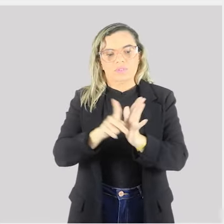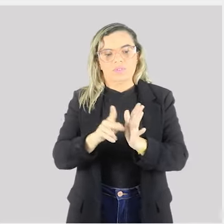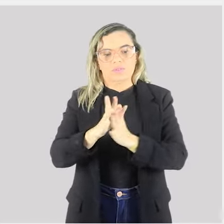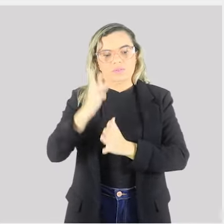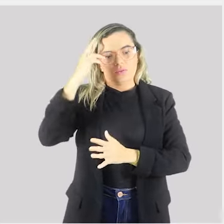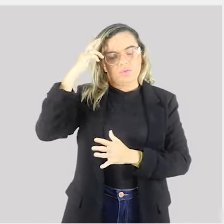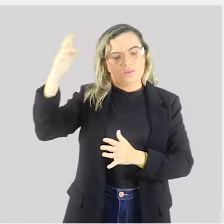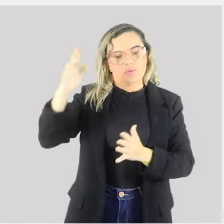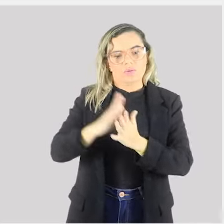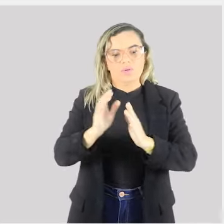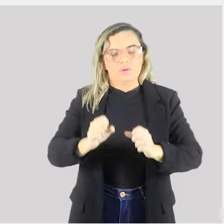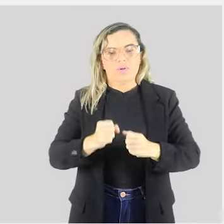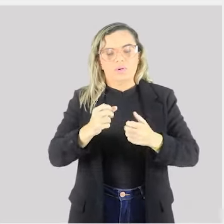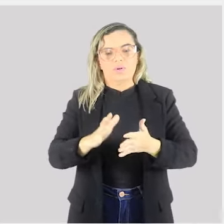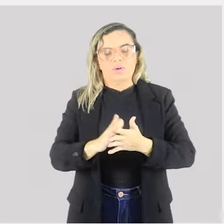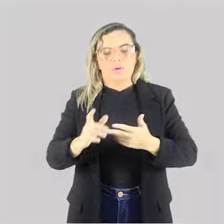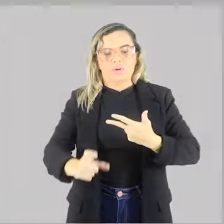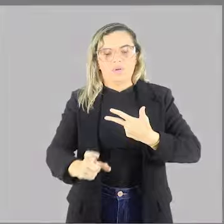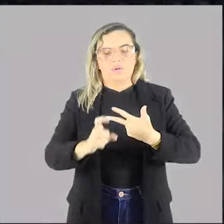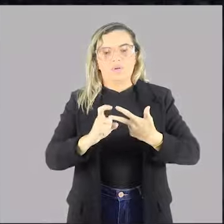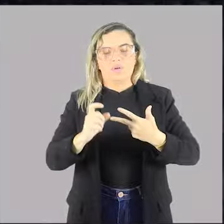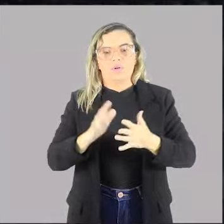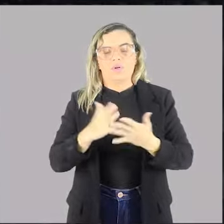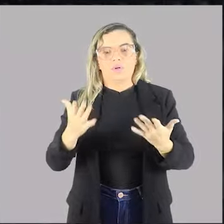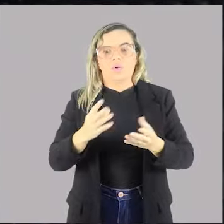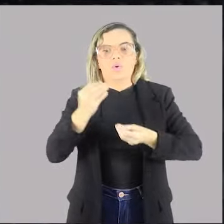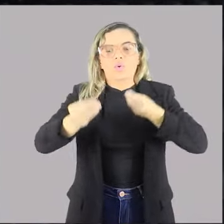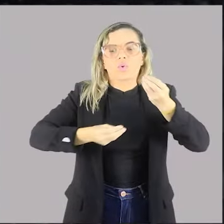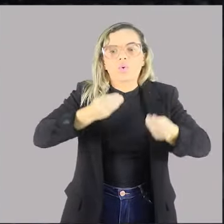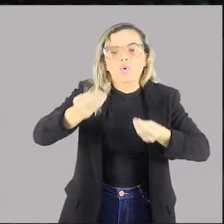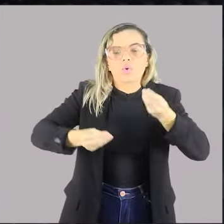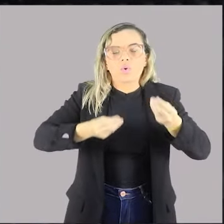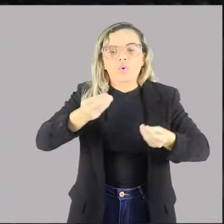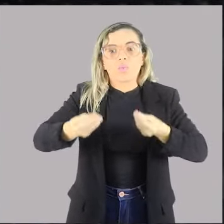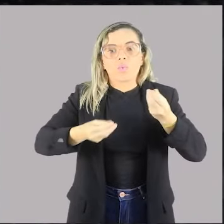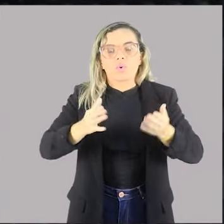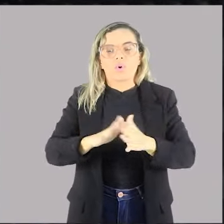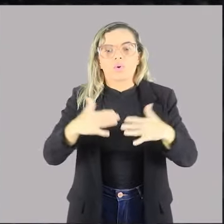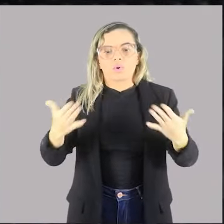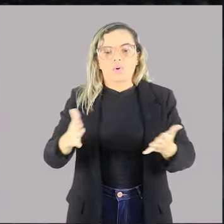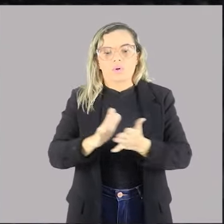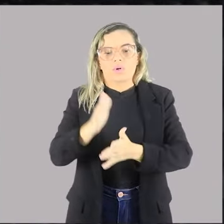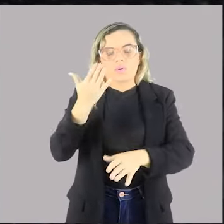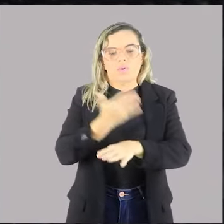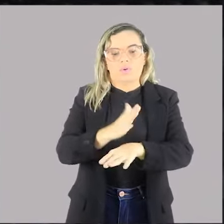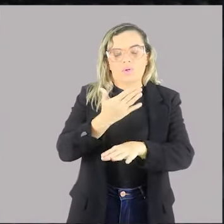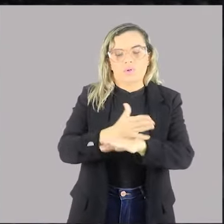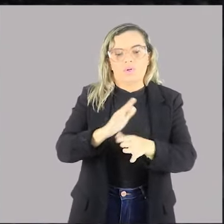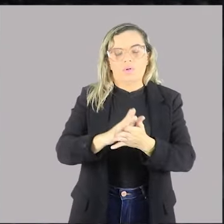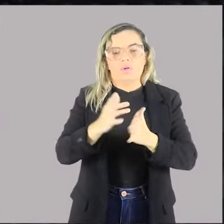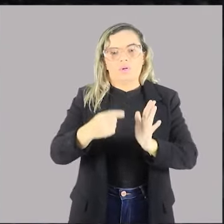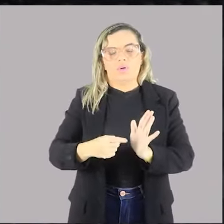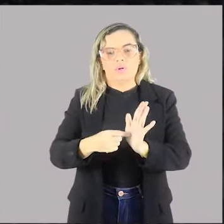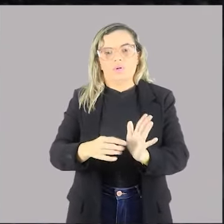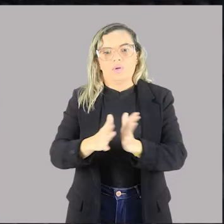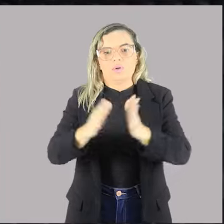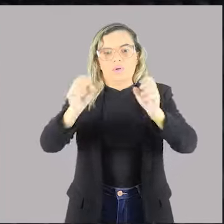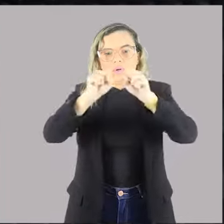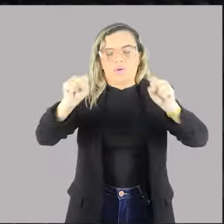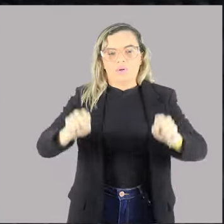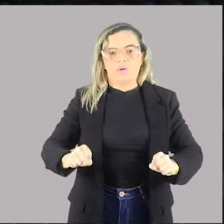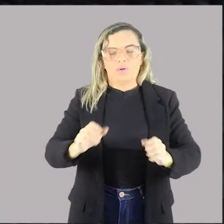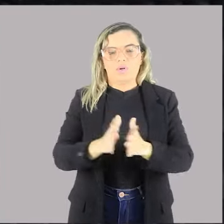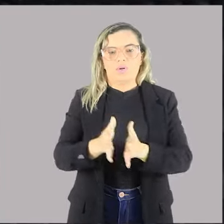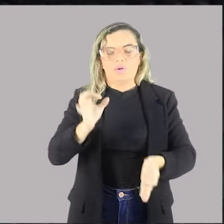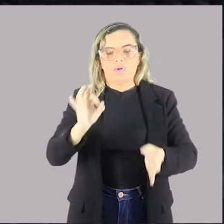Ou seja, o ato é o regulamento, mas a forma pela qual o ato se demonstra no sistema jurídico